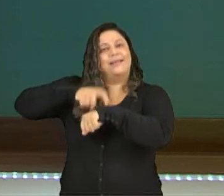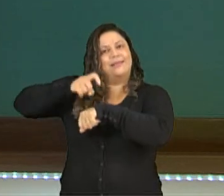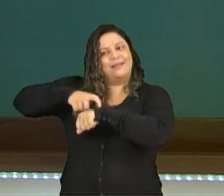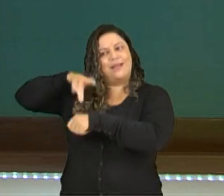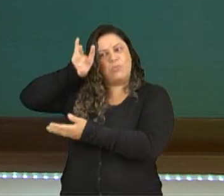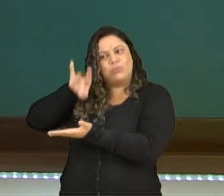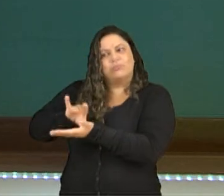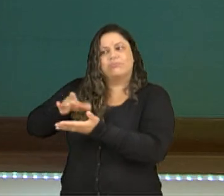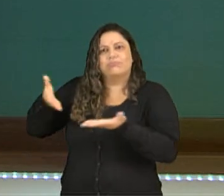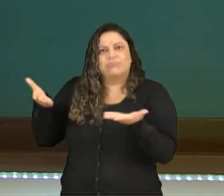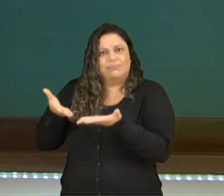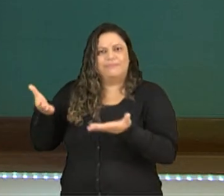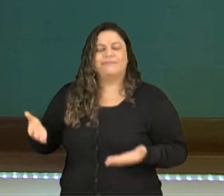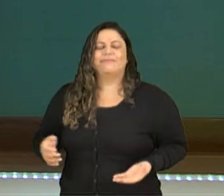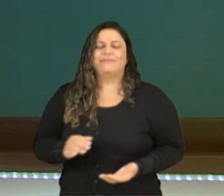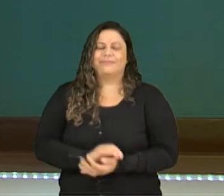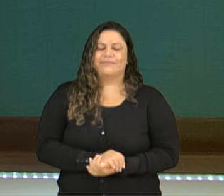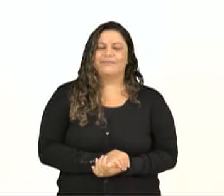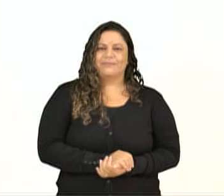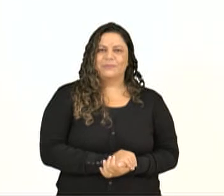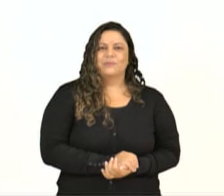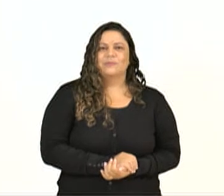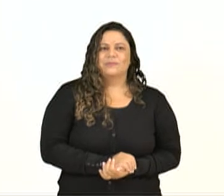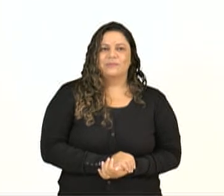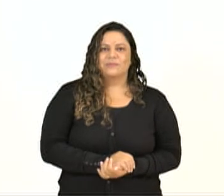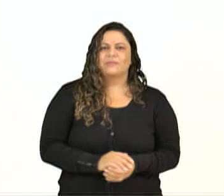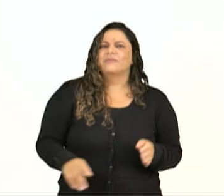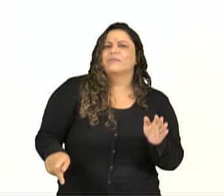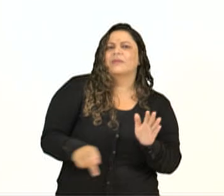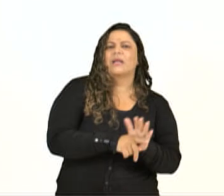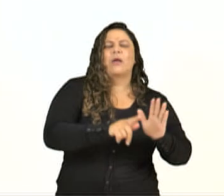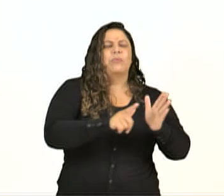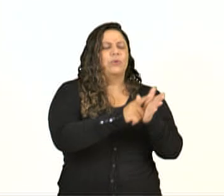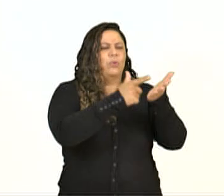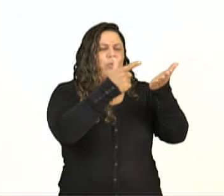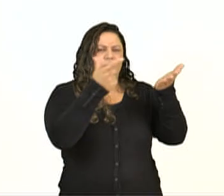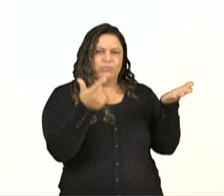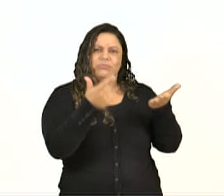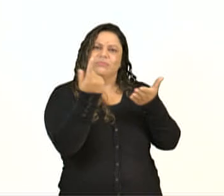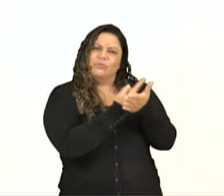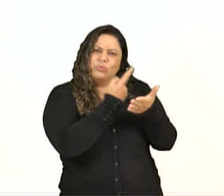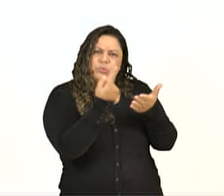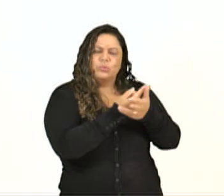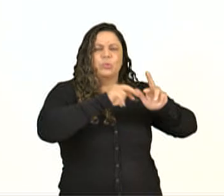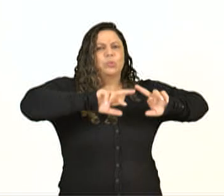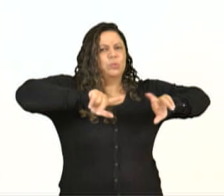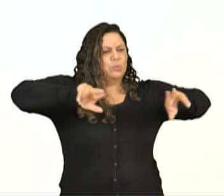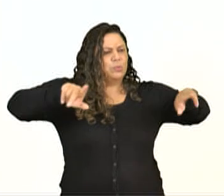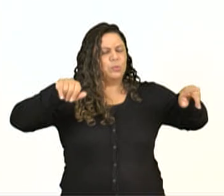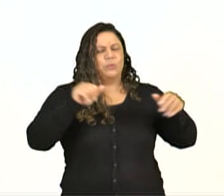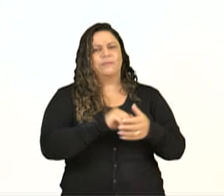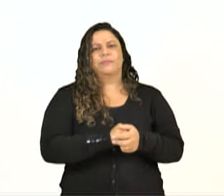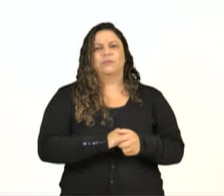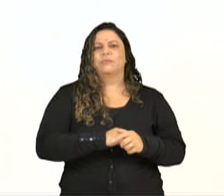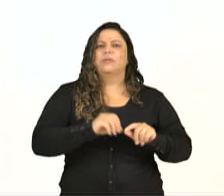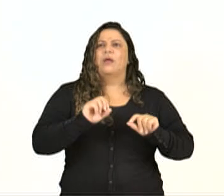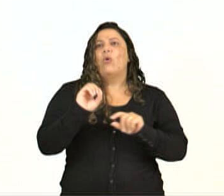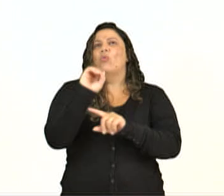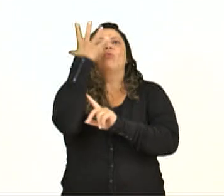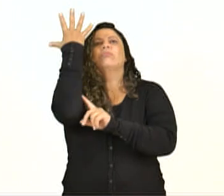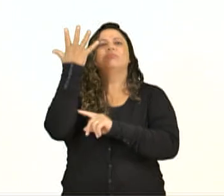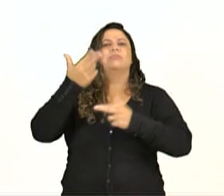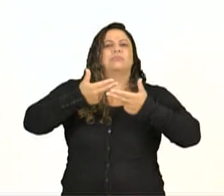É a matéria-prima do jornalismo, normalmente reconhecida como algum dado ou evento